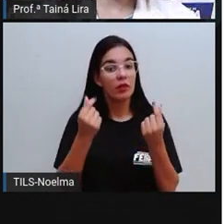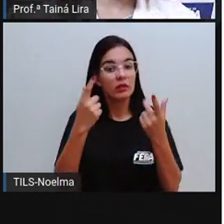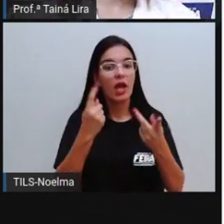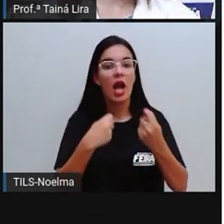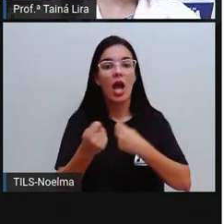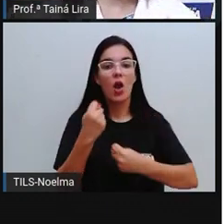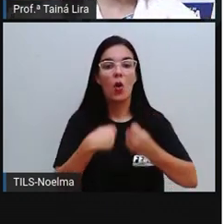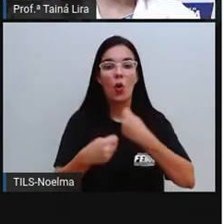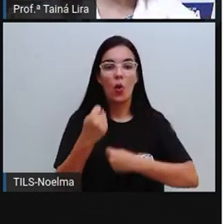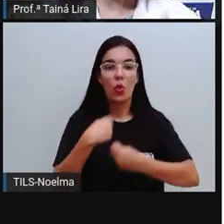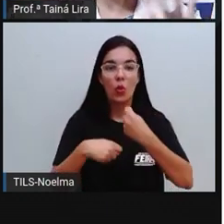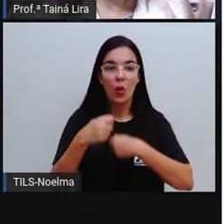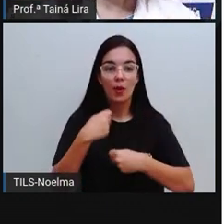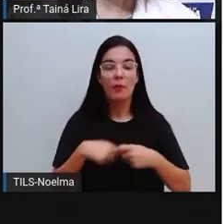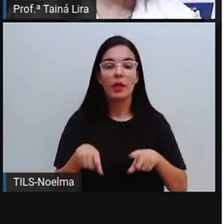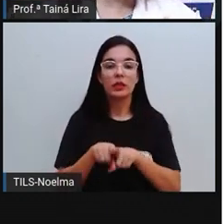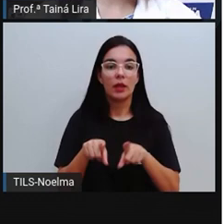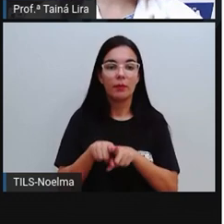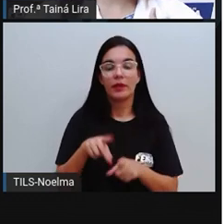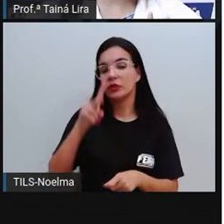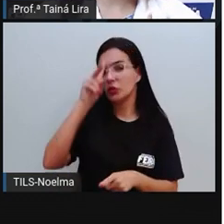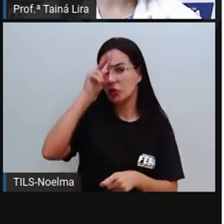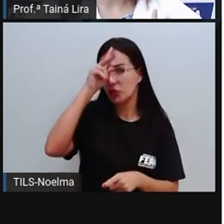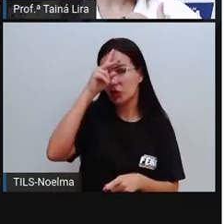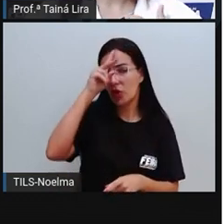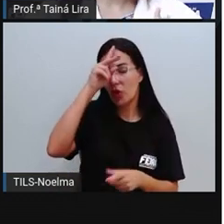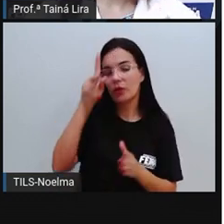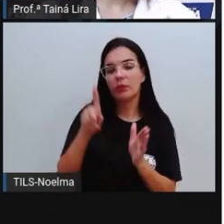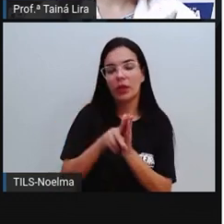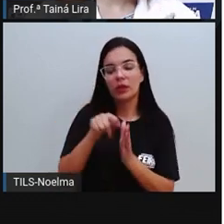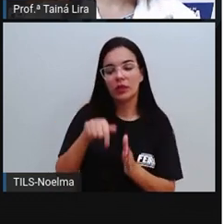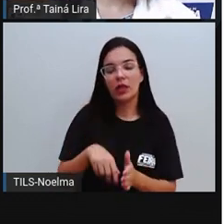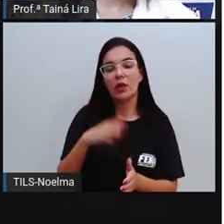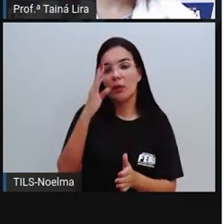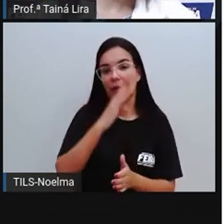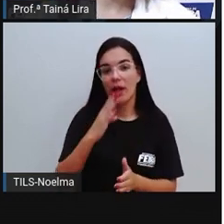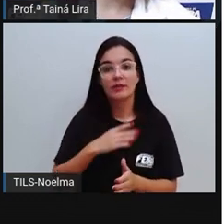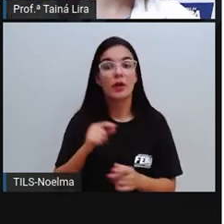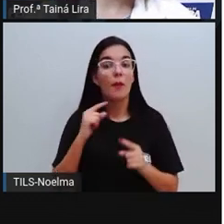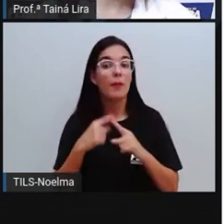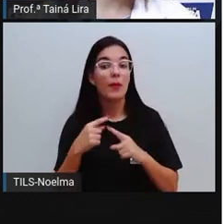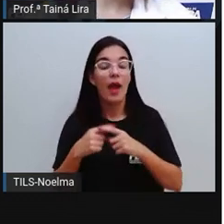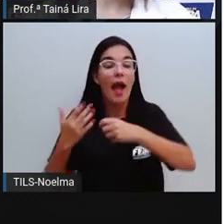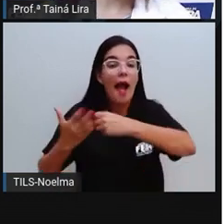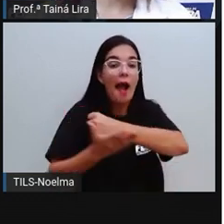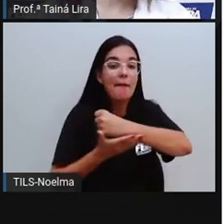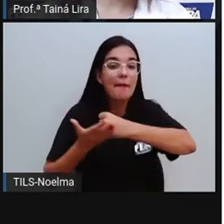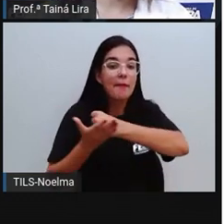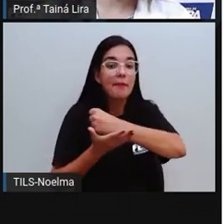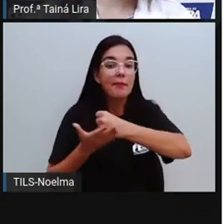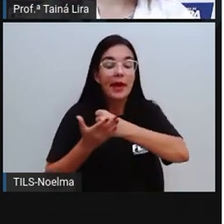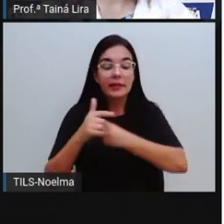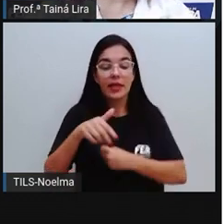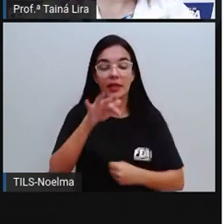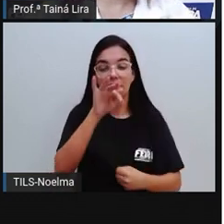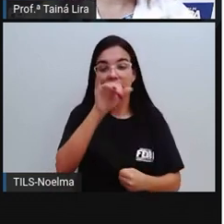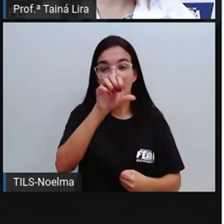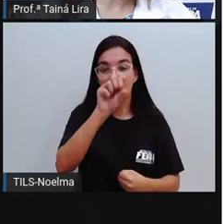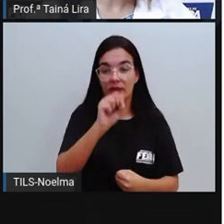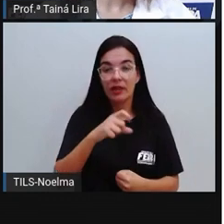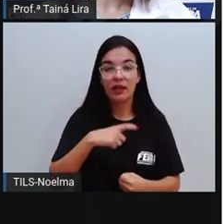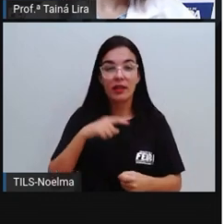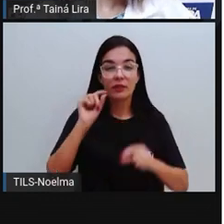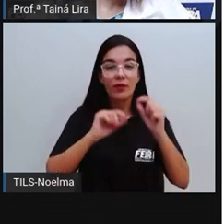economia, como por questões históricas. Nós vimos que a pecuária foi essencial aí na criação de Feira de Santana, lembram